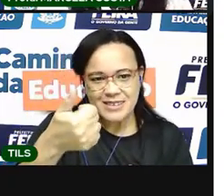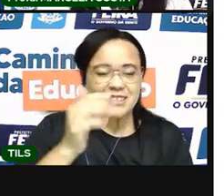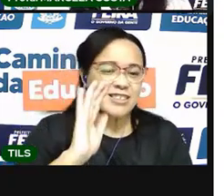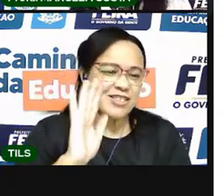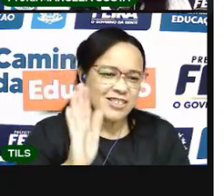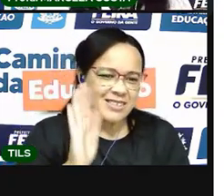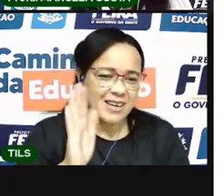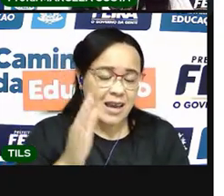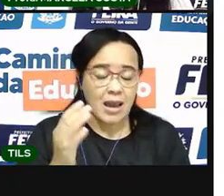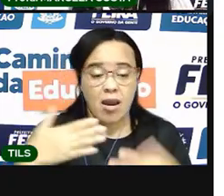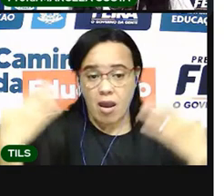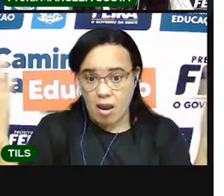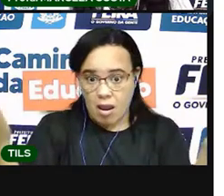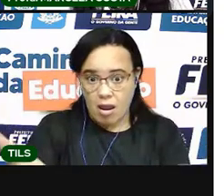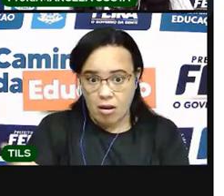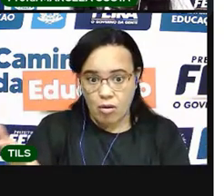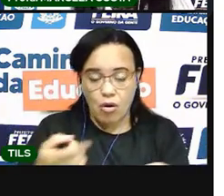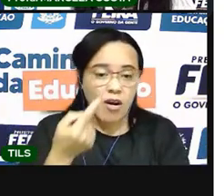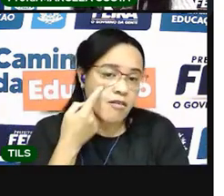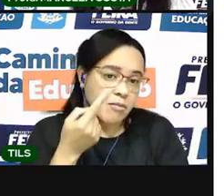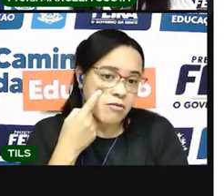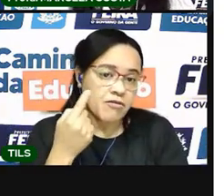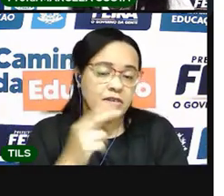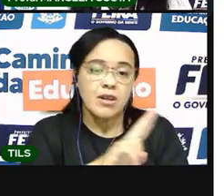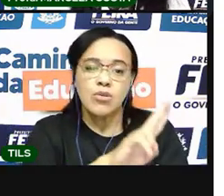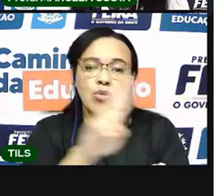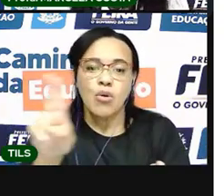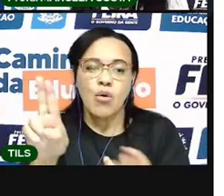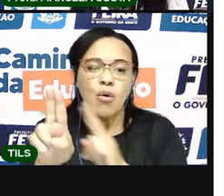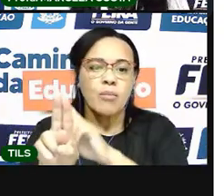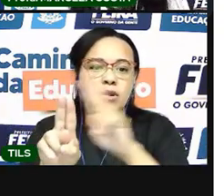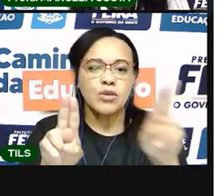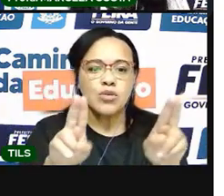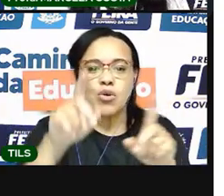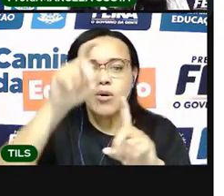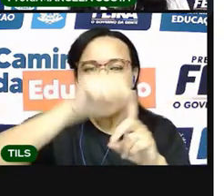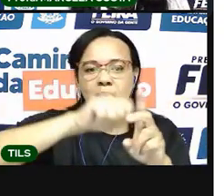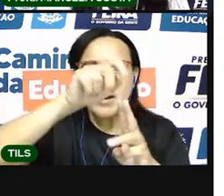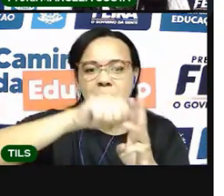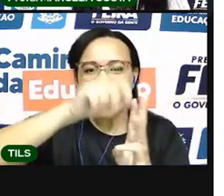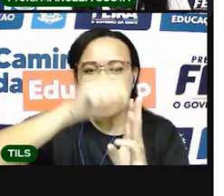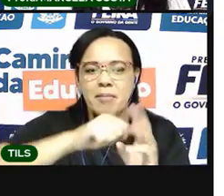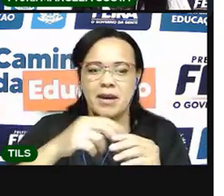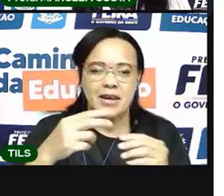Agora eu vou mostrar os nomes dos meses do ano. Vamos lá?